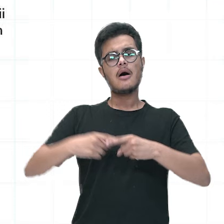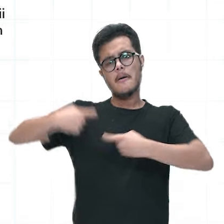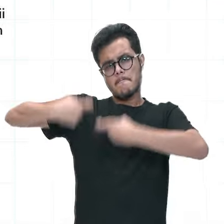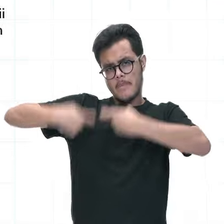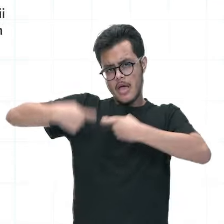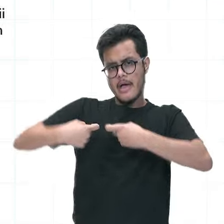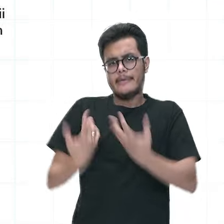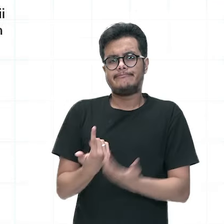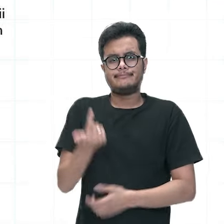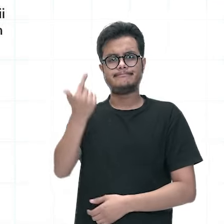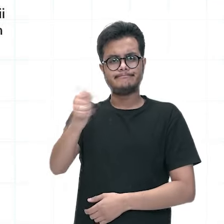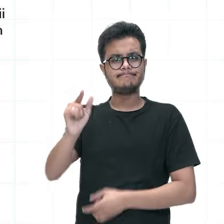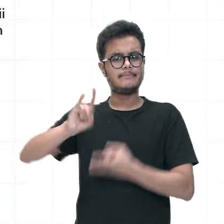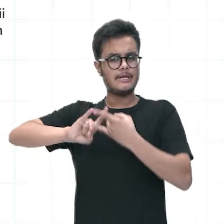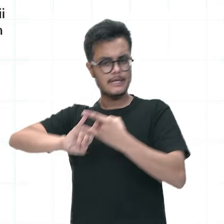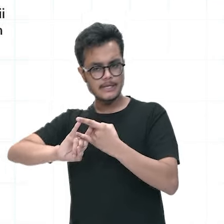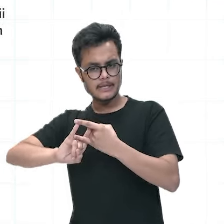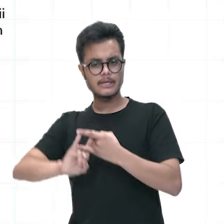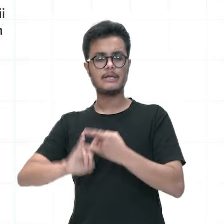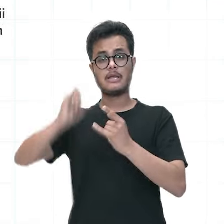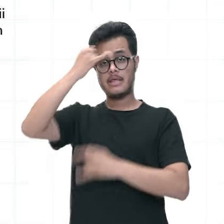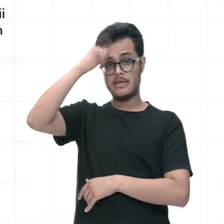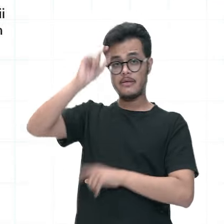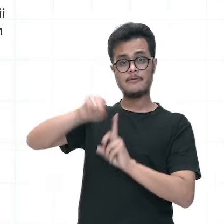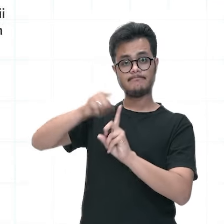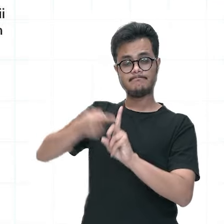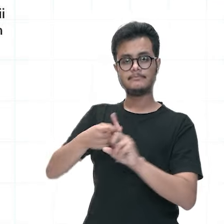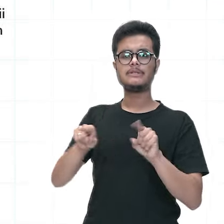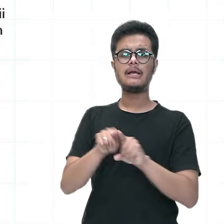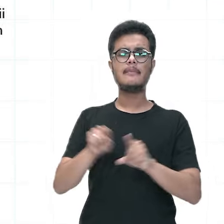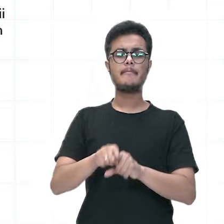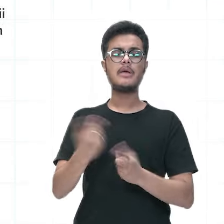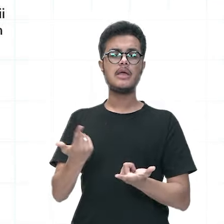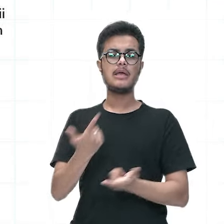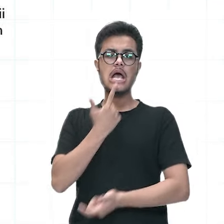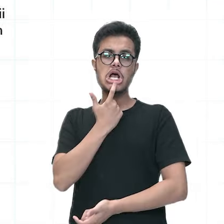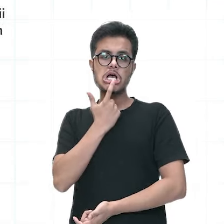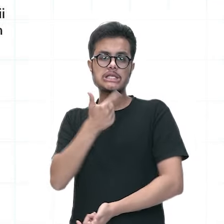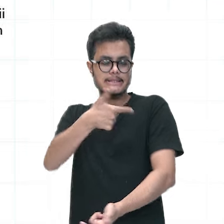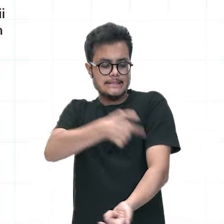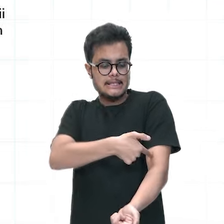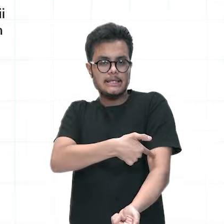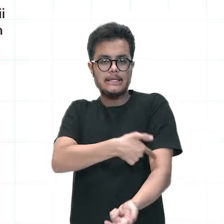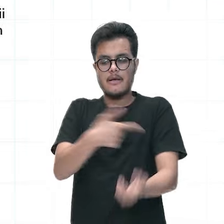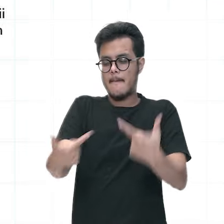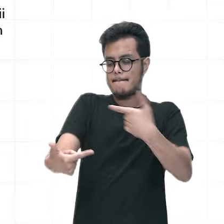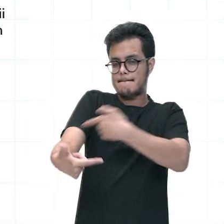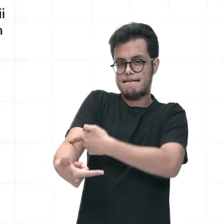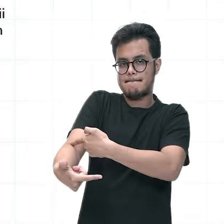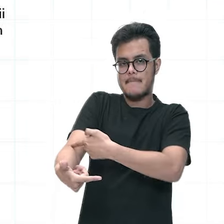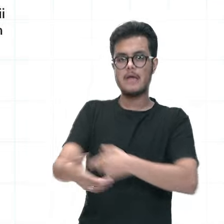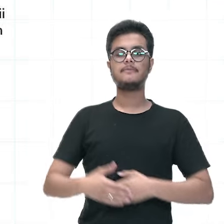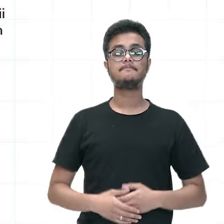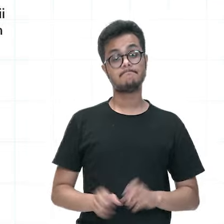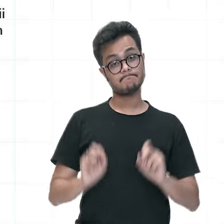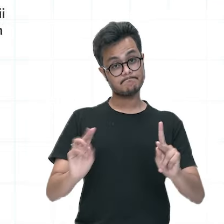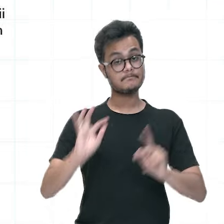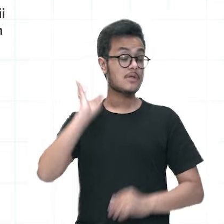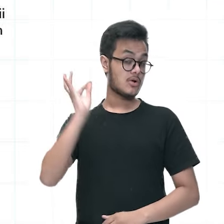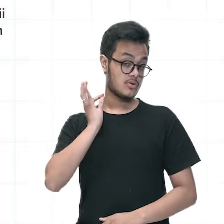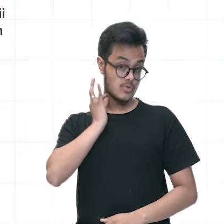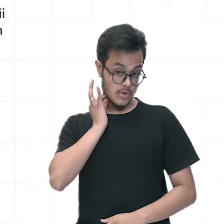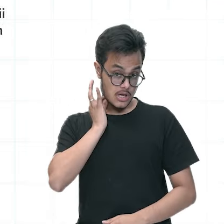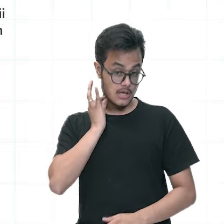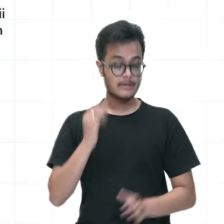proteção e por transfusão sanguínea. Então, além de ser transmitido pela picada do mosquito, da dengue, né?